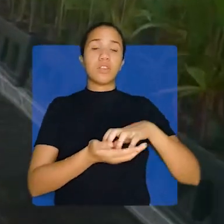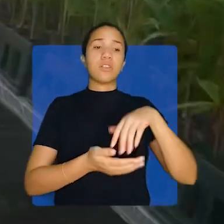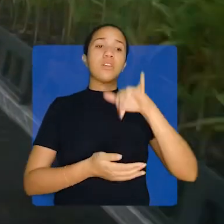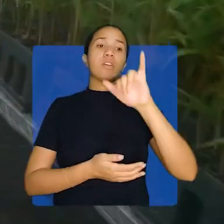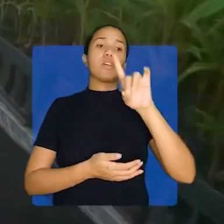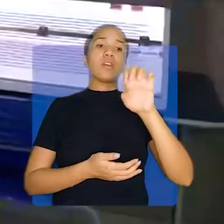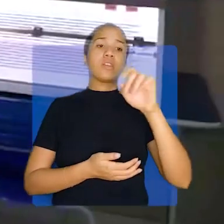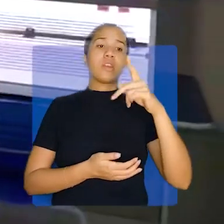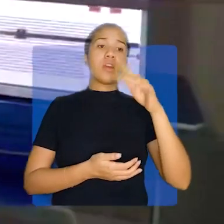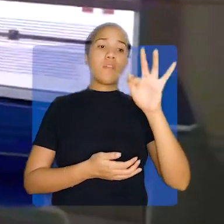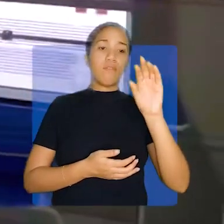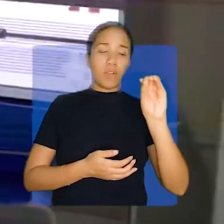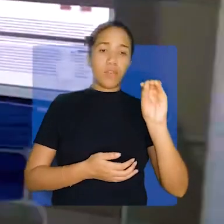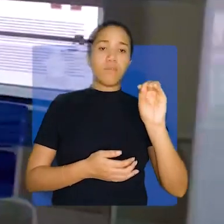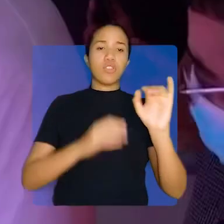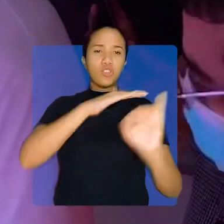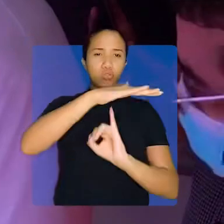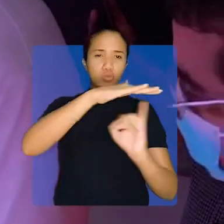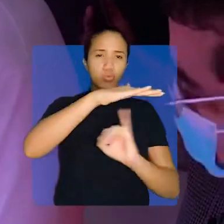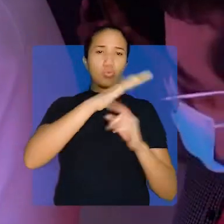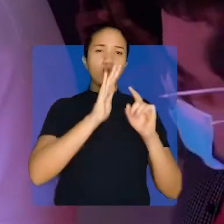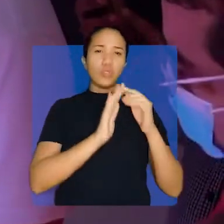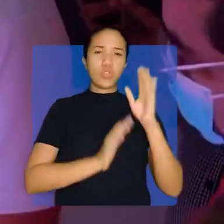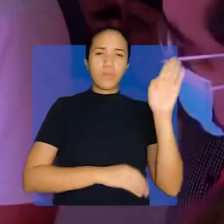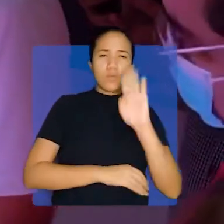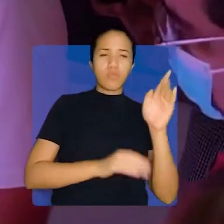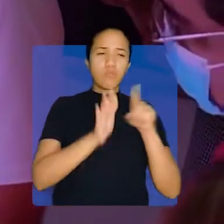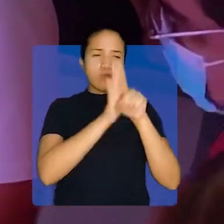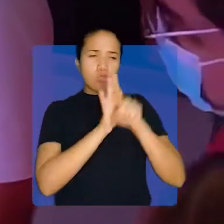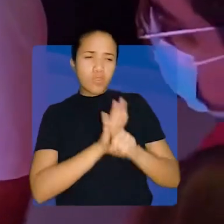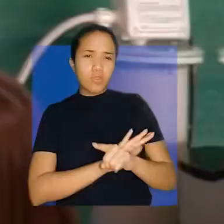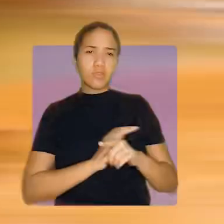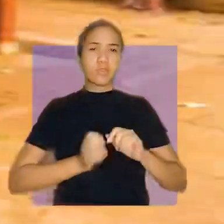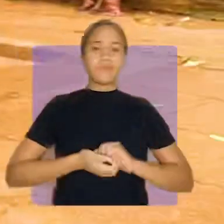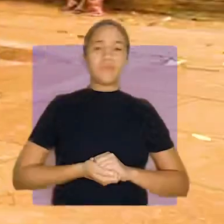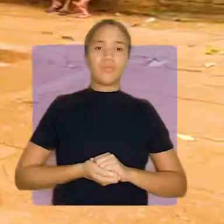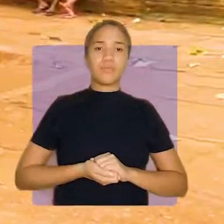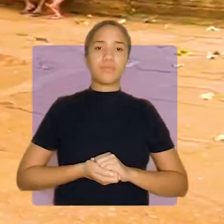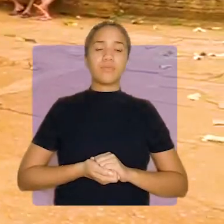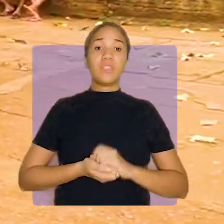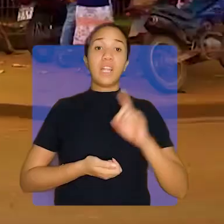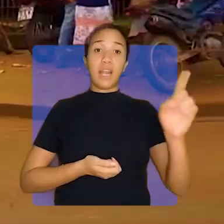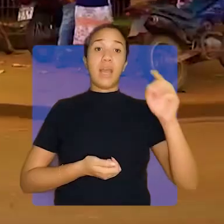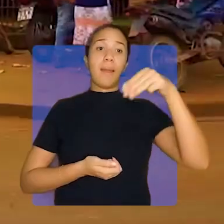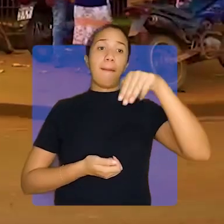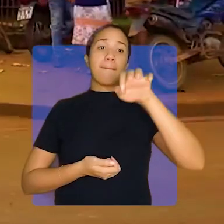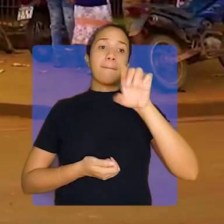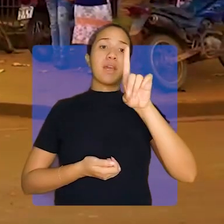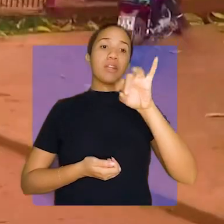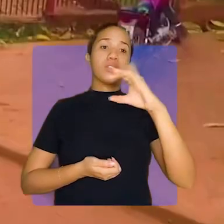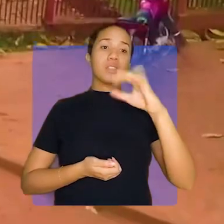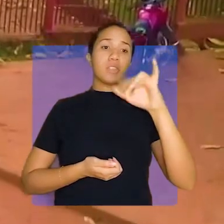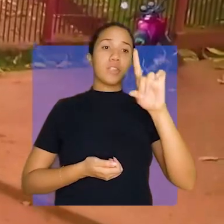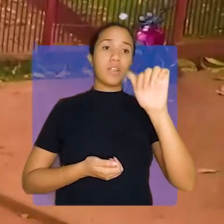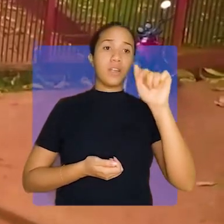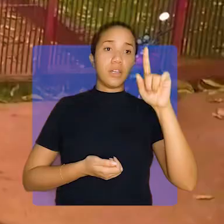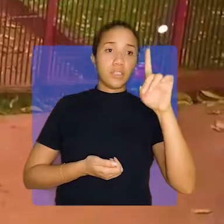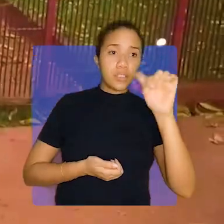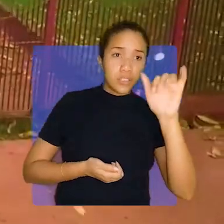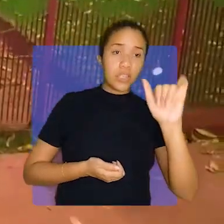Ideflor Bio, com centro de biotecnologia e laboratórios para estudos. Em Medicilândia, o hospital municipal será